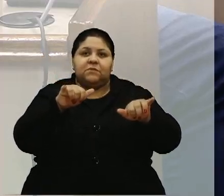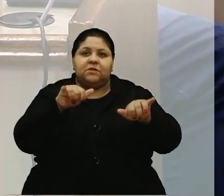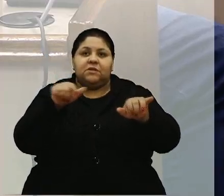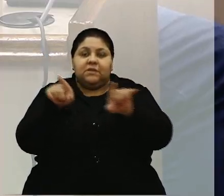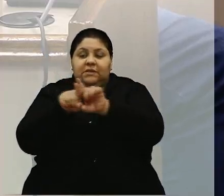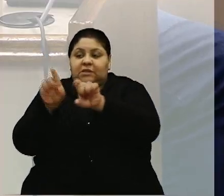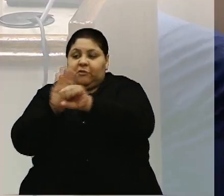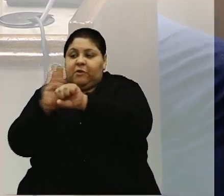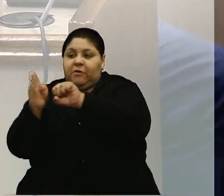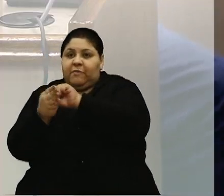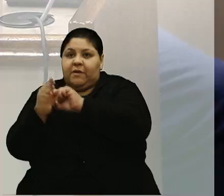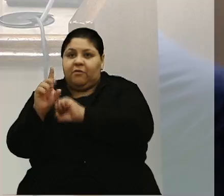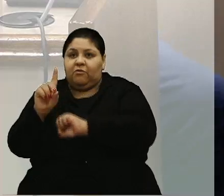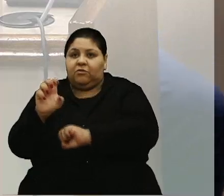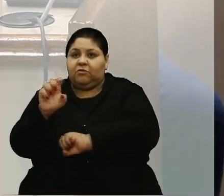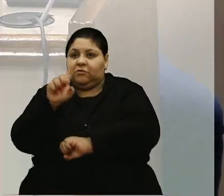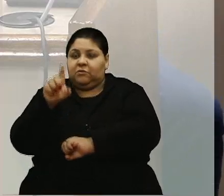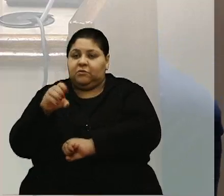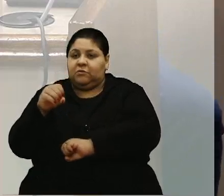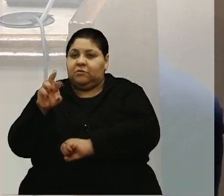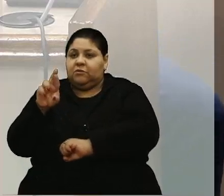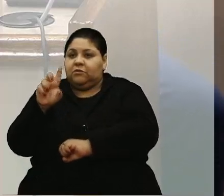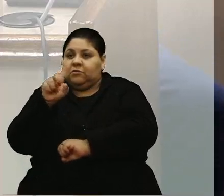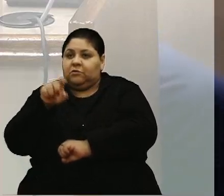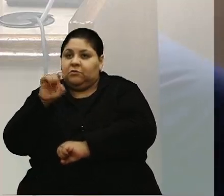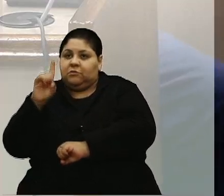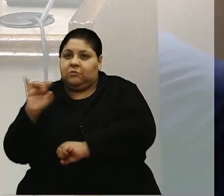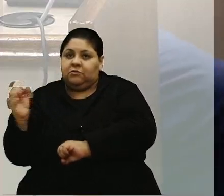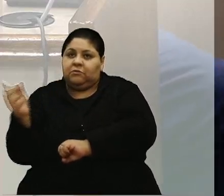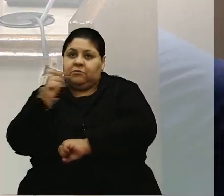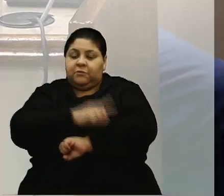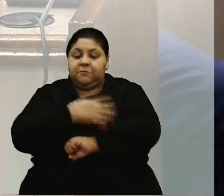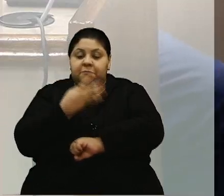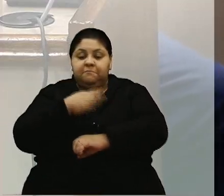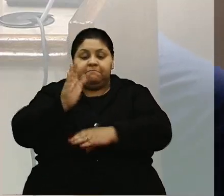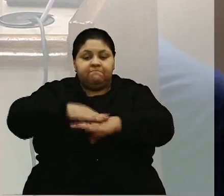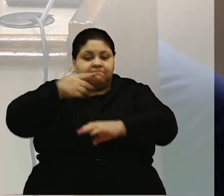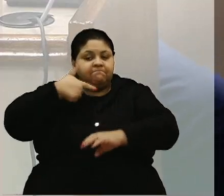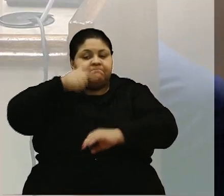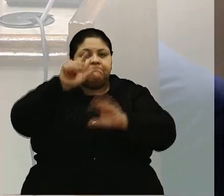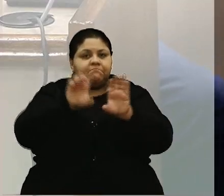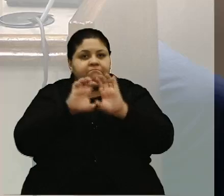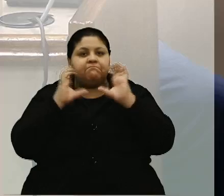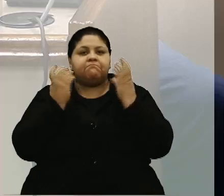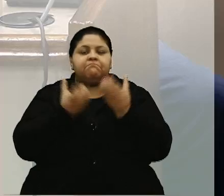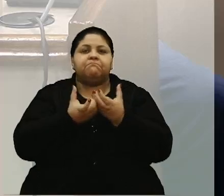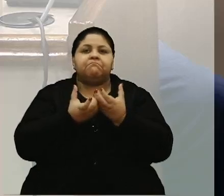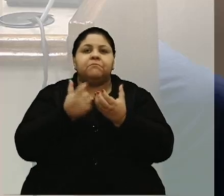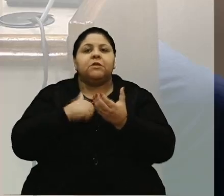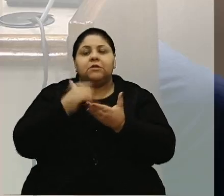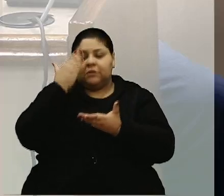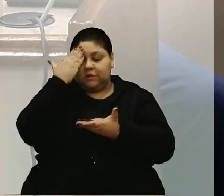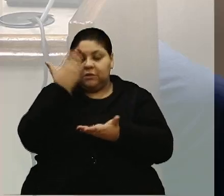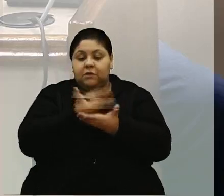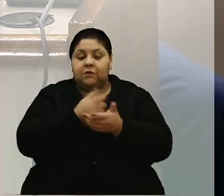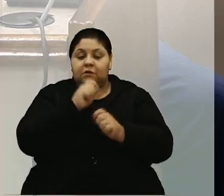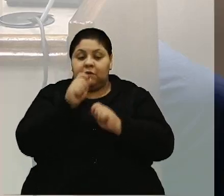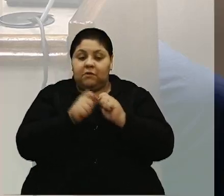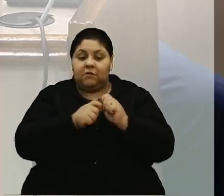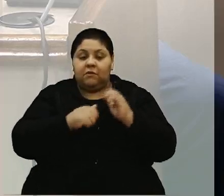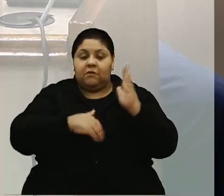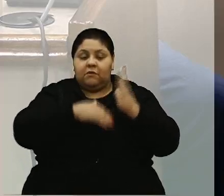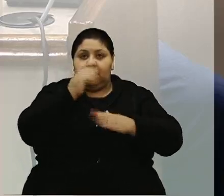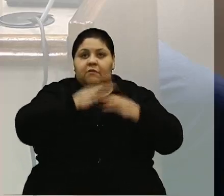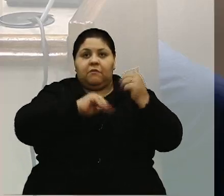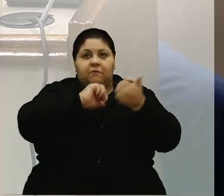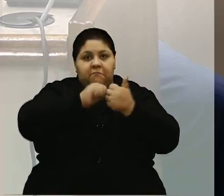Desorze também, no dia 4, é mais uma conquista da comunidade. E tenho certeza que quem pratica esporte, nós sempre